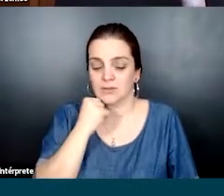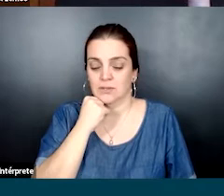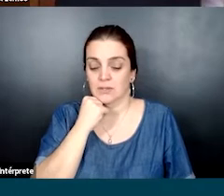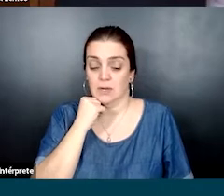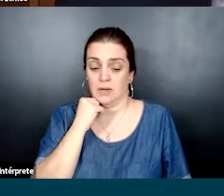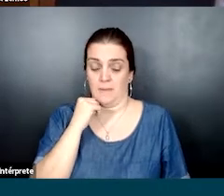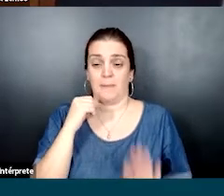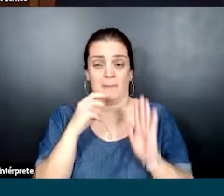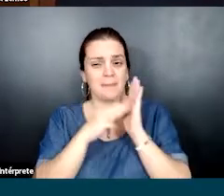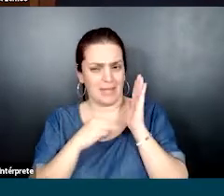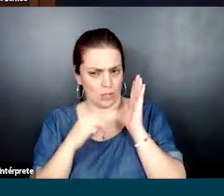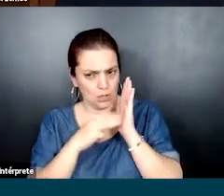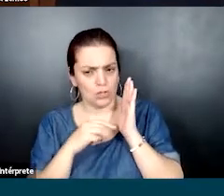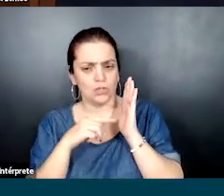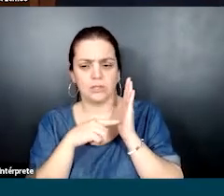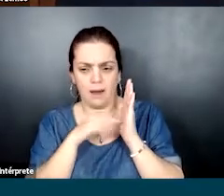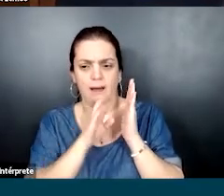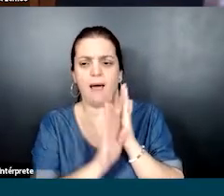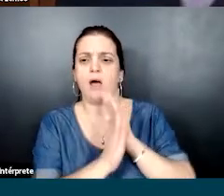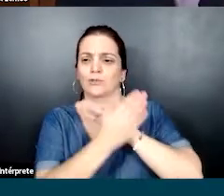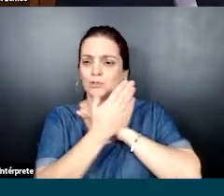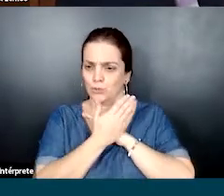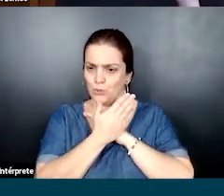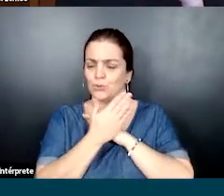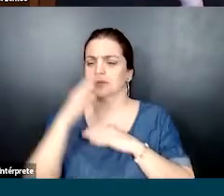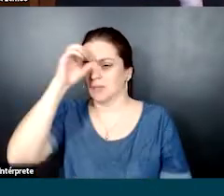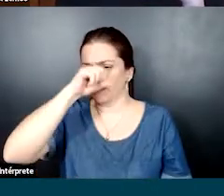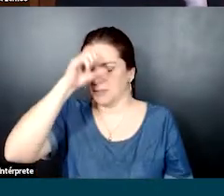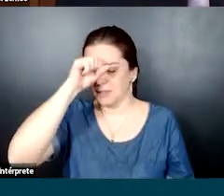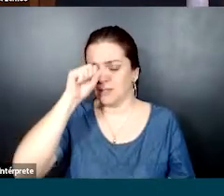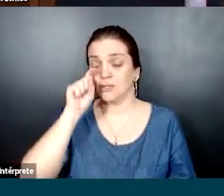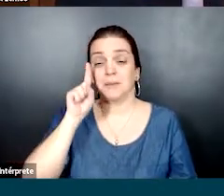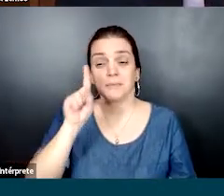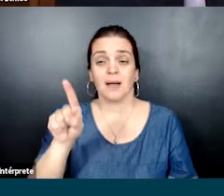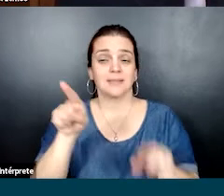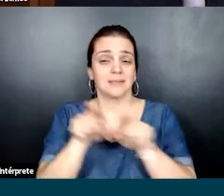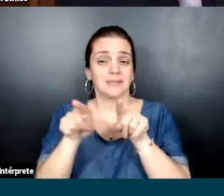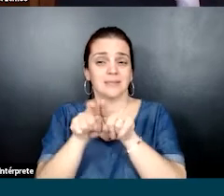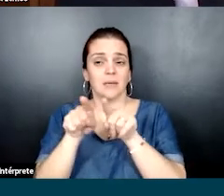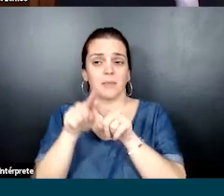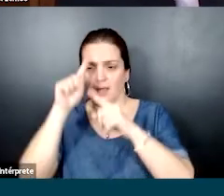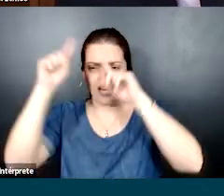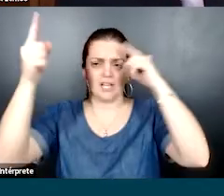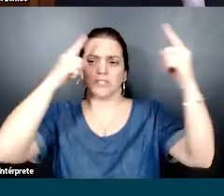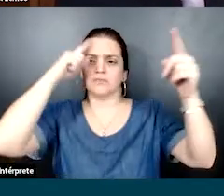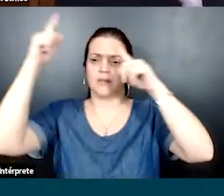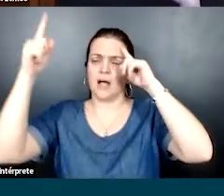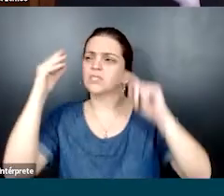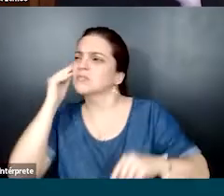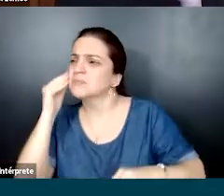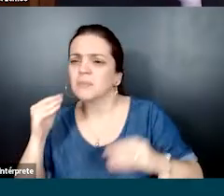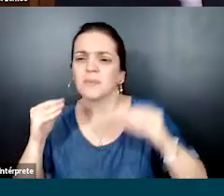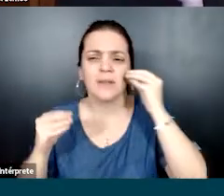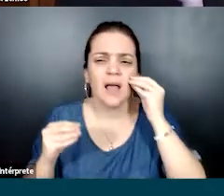Então, entendendo que a metodologia, ela é fundamental para o aprendizado, mas também abrindo espaço para esse exercício da